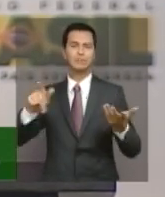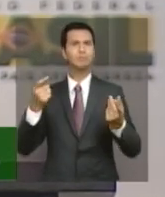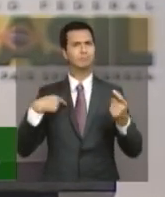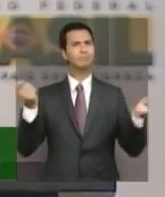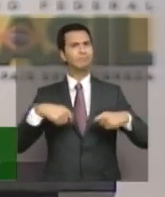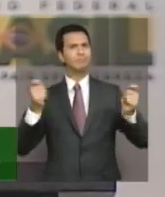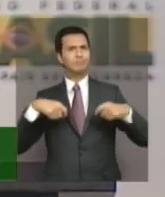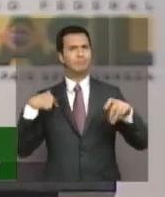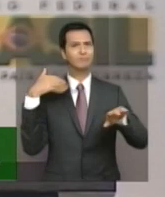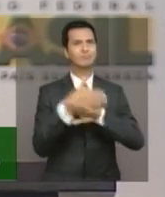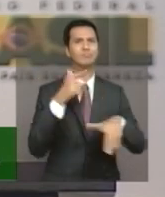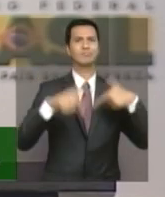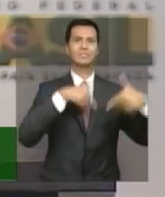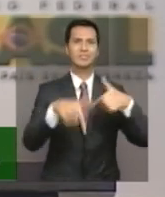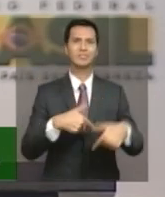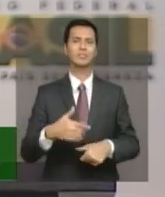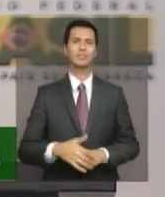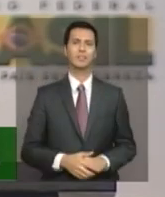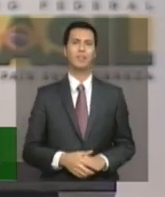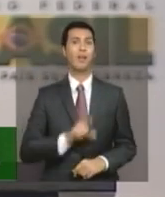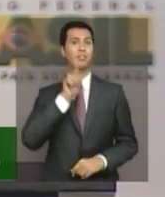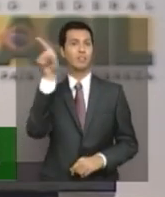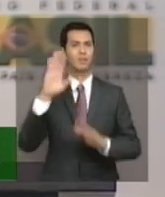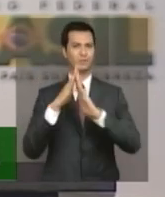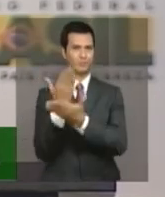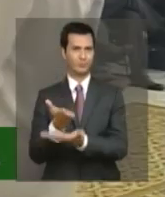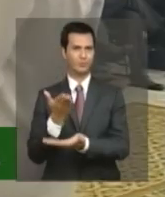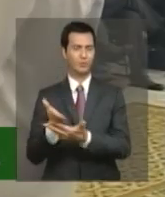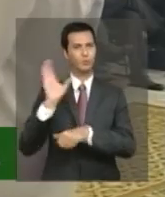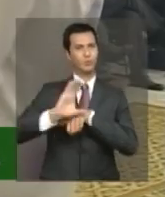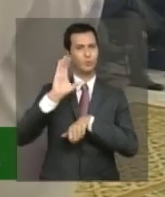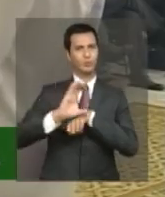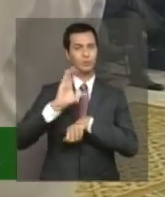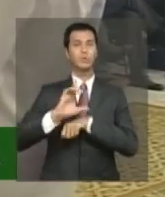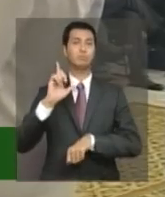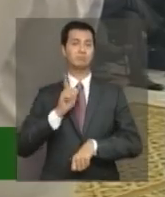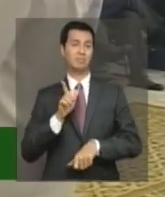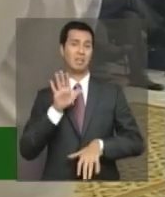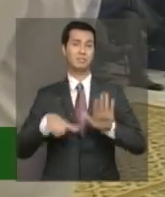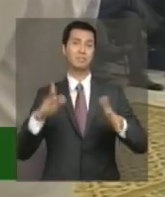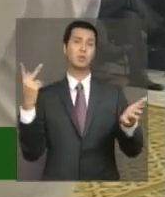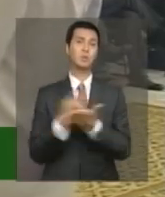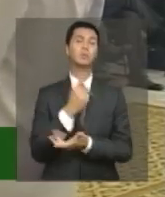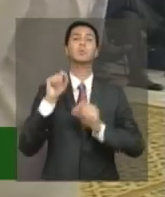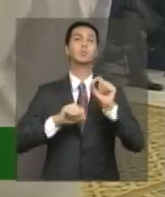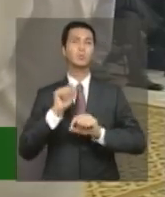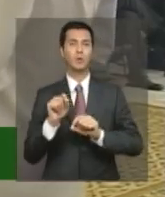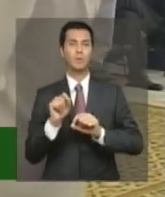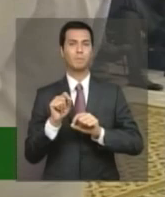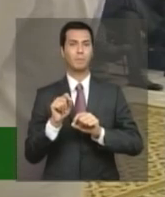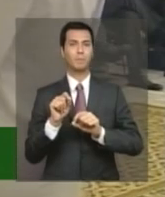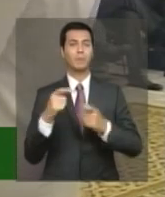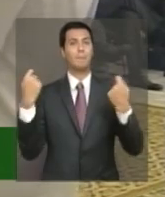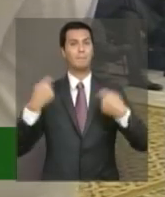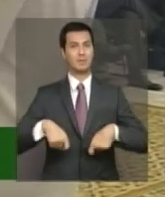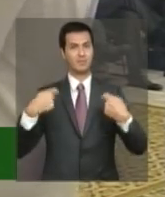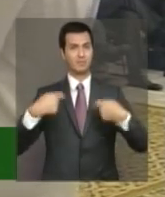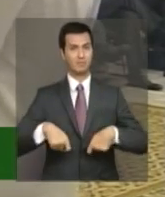para a gente atuar. E aí na oficina escola nós tínhamos uma hora que nós tínhamos que sair daquele